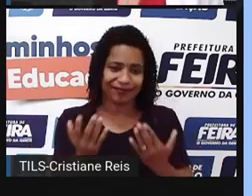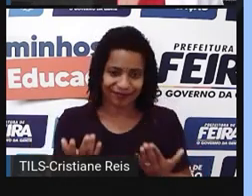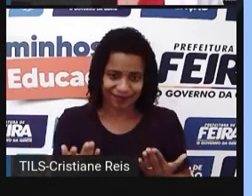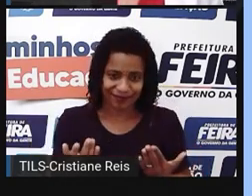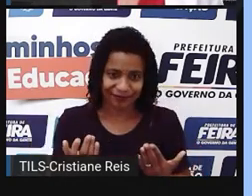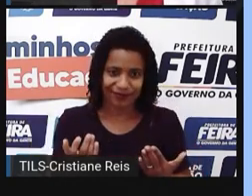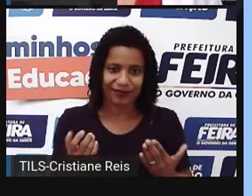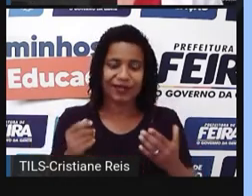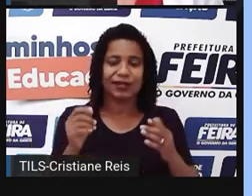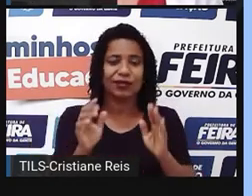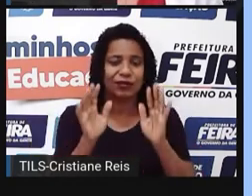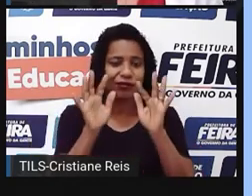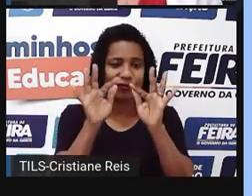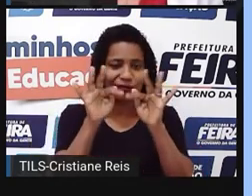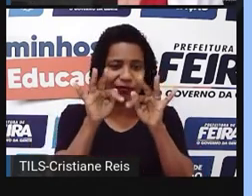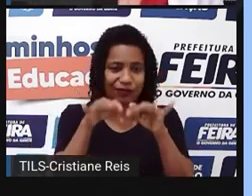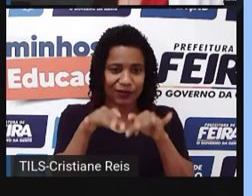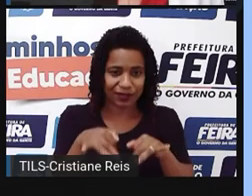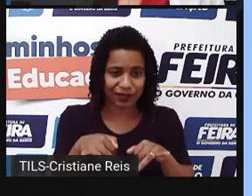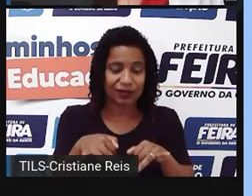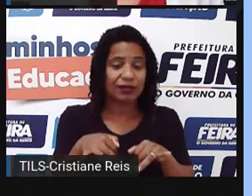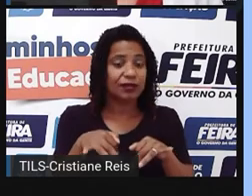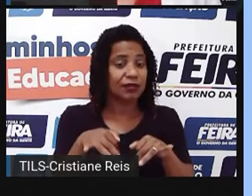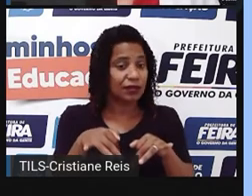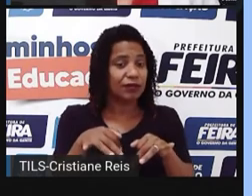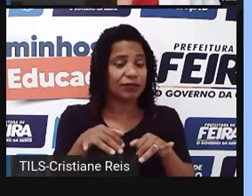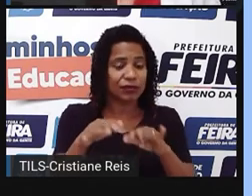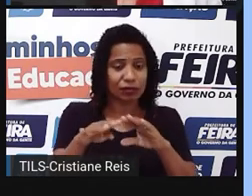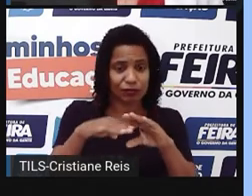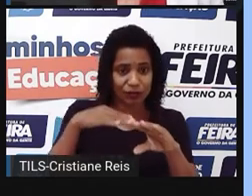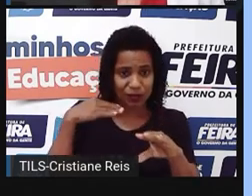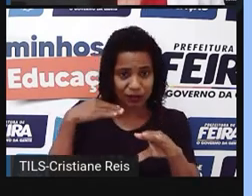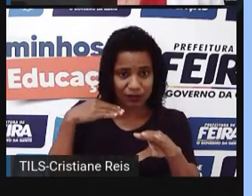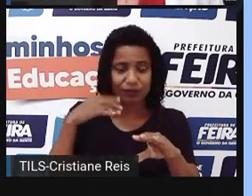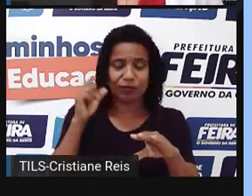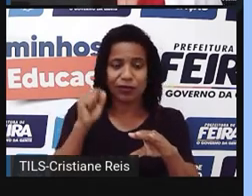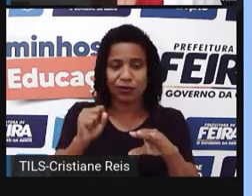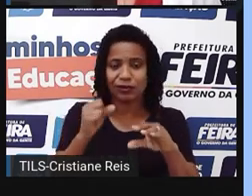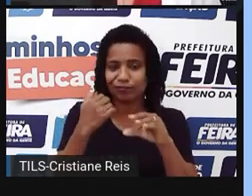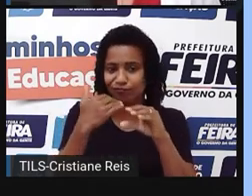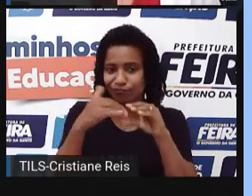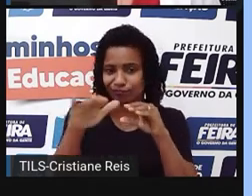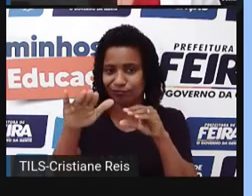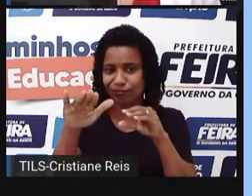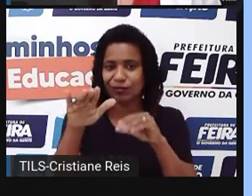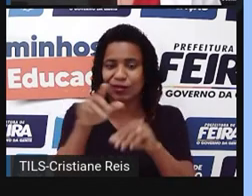você leu a mensagem. Quando a gente deixa a pessoa no ar, soa um pouquinho sem educação.